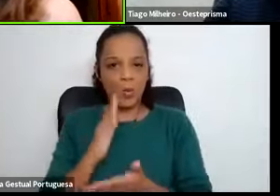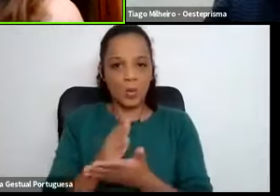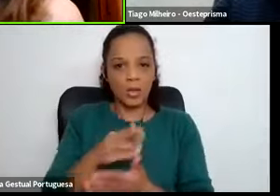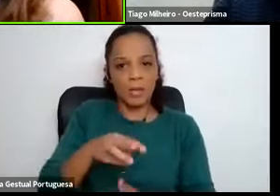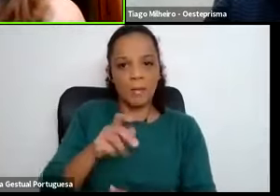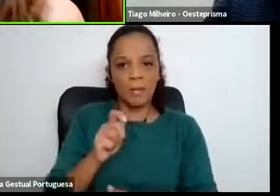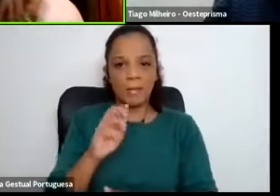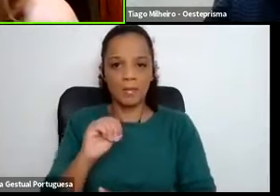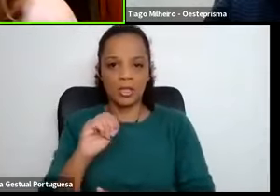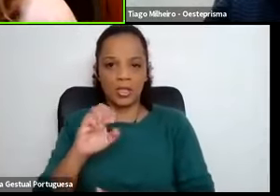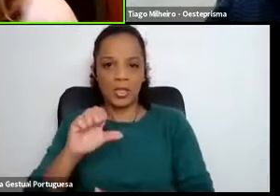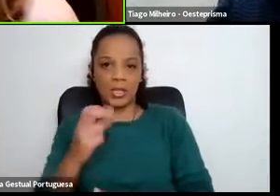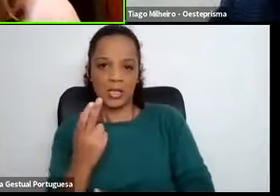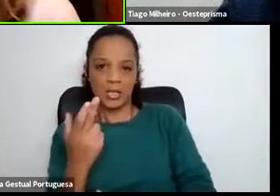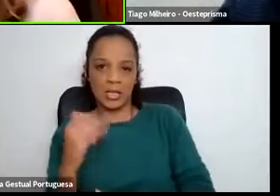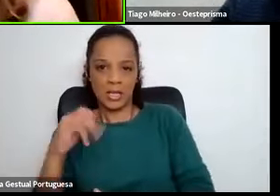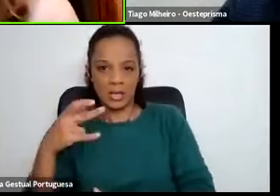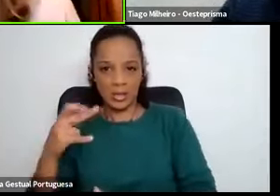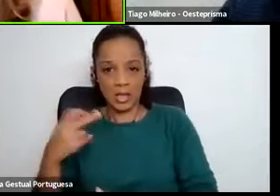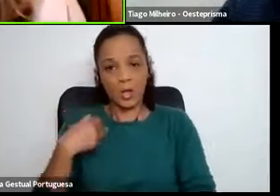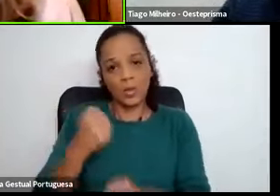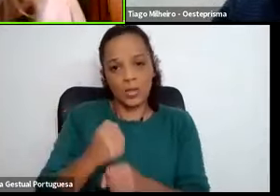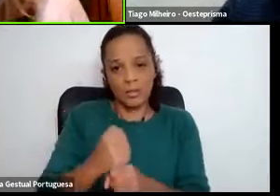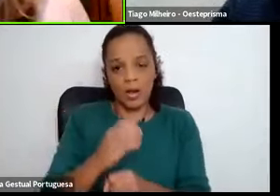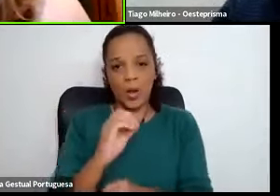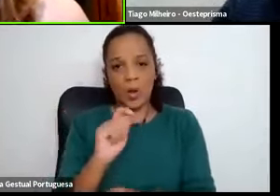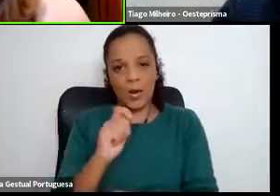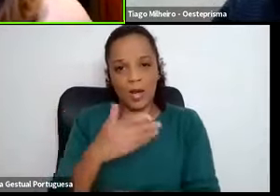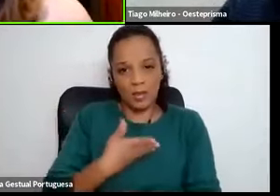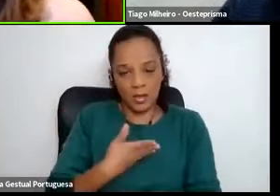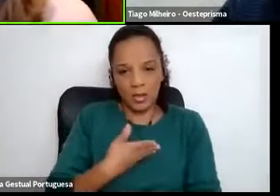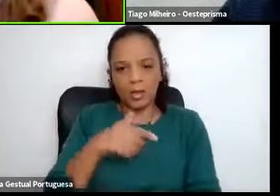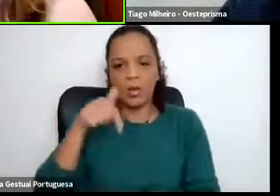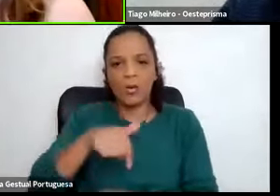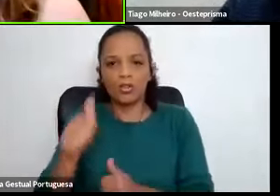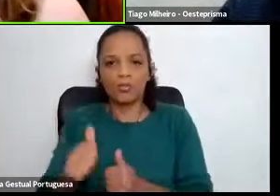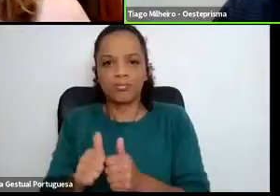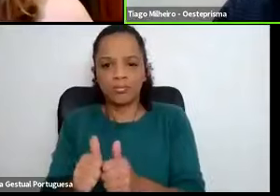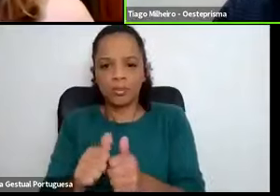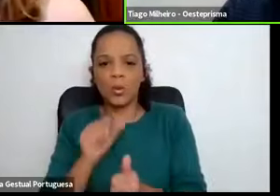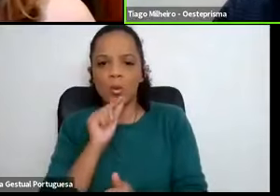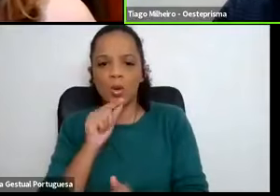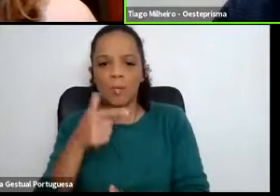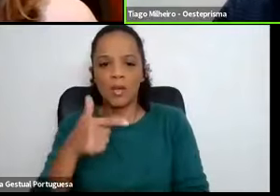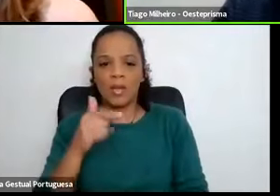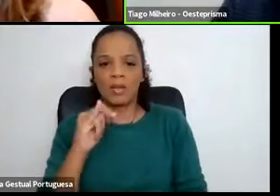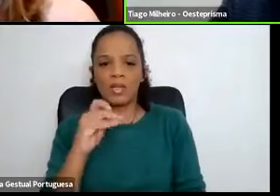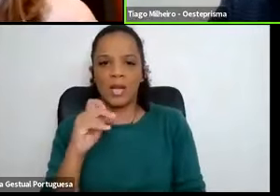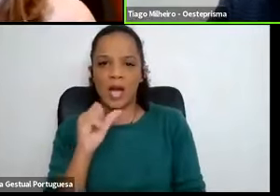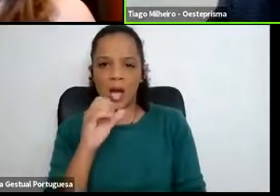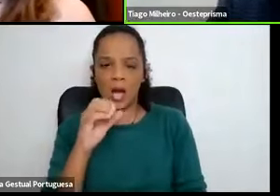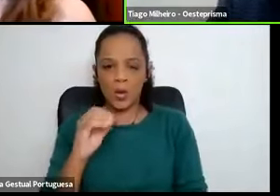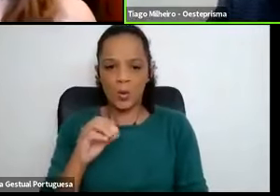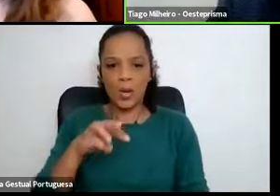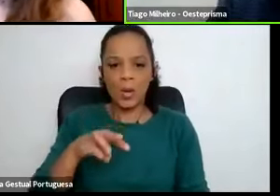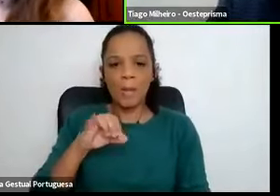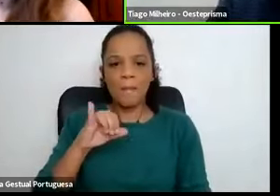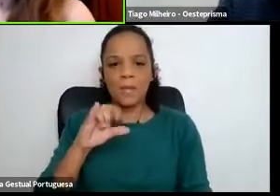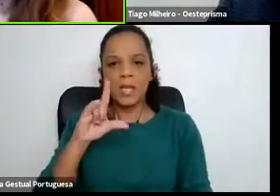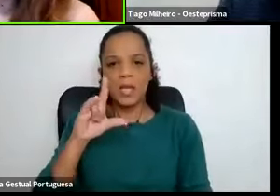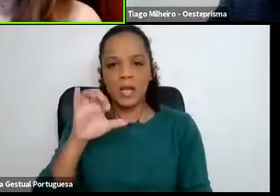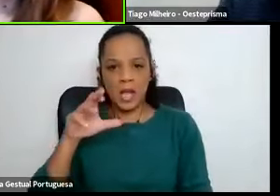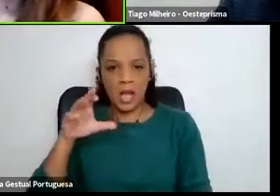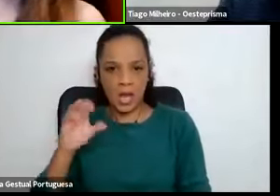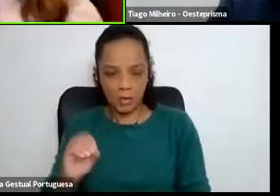sou técnica da OED e tenho comigo hoje Tiago Milheiro, responsável de qualidade e